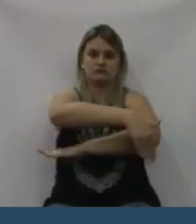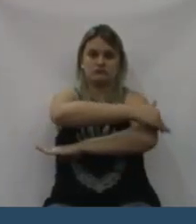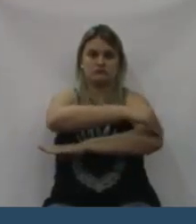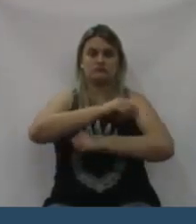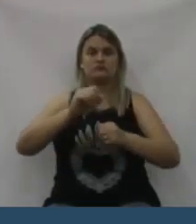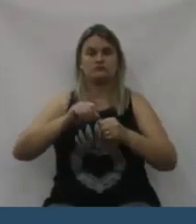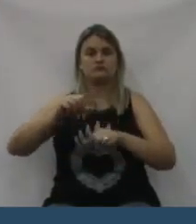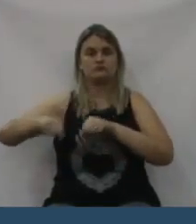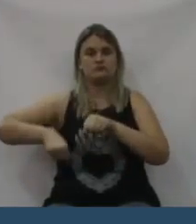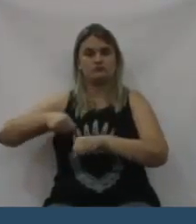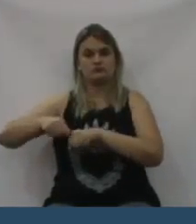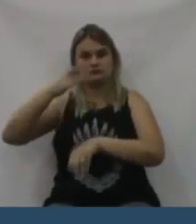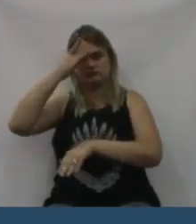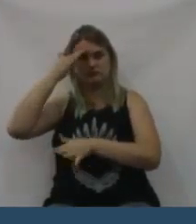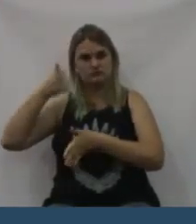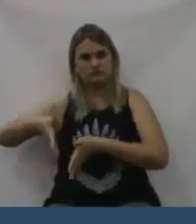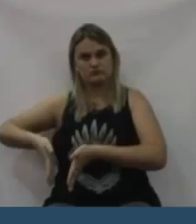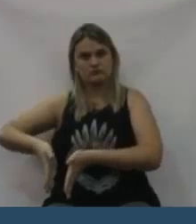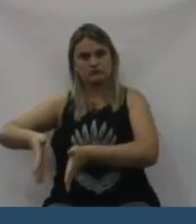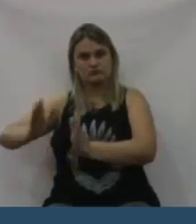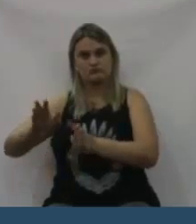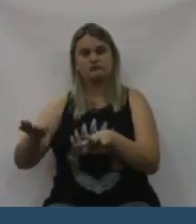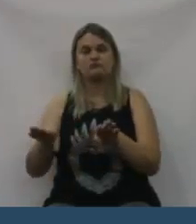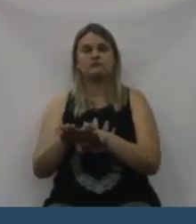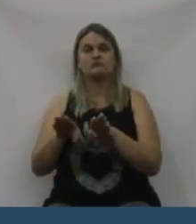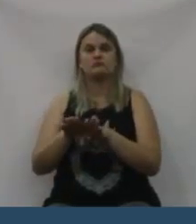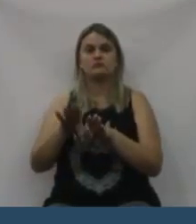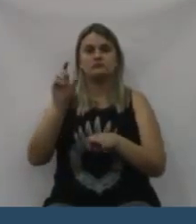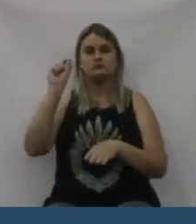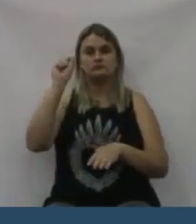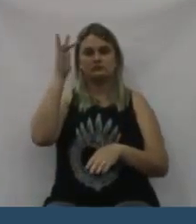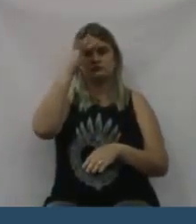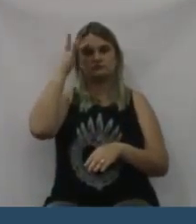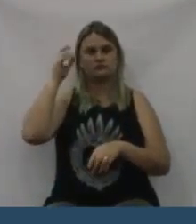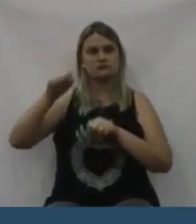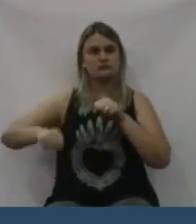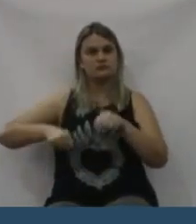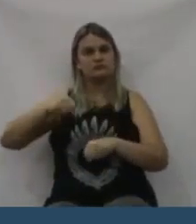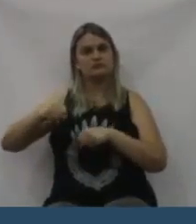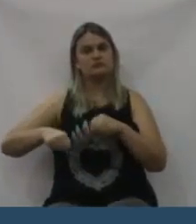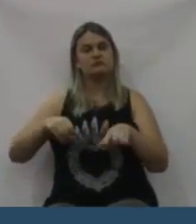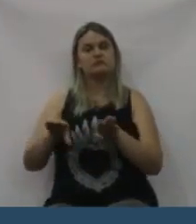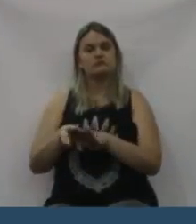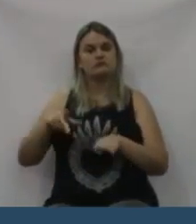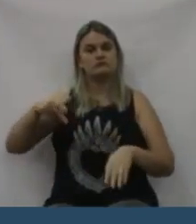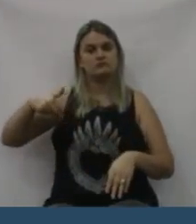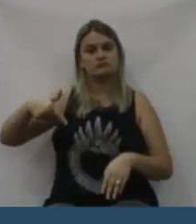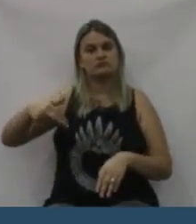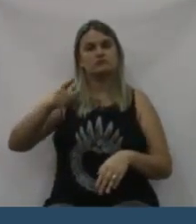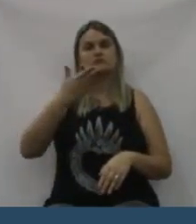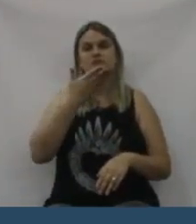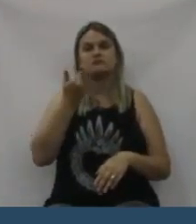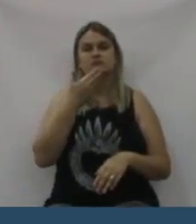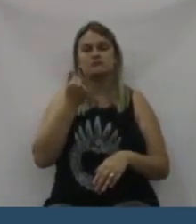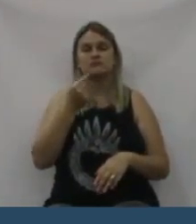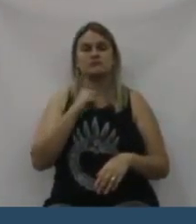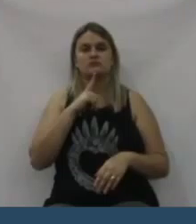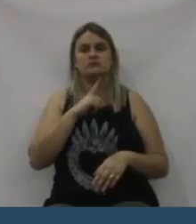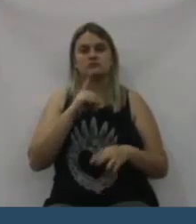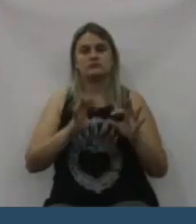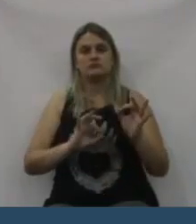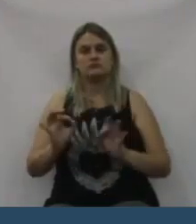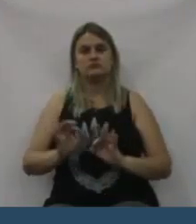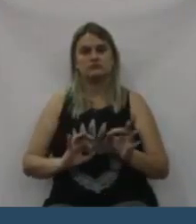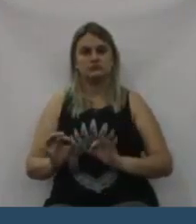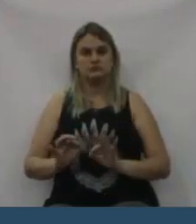de iluminação. A rua Freire Policarpo tem a previsão de melhoria, juntamente agora